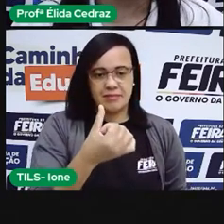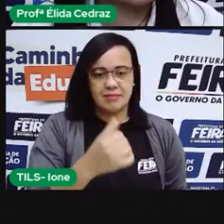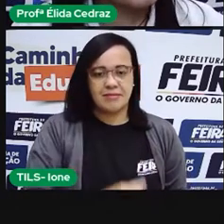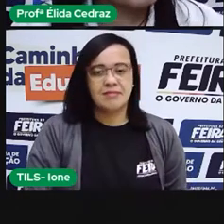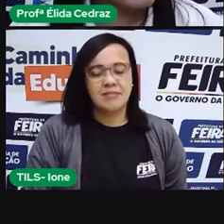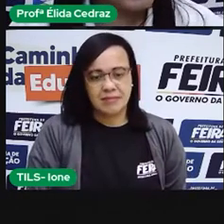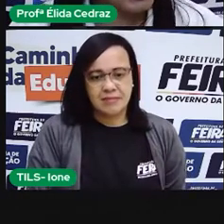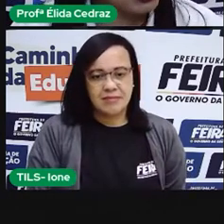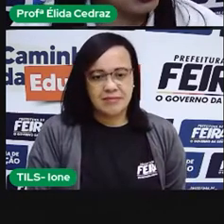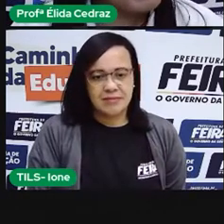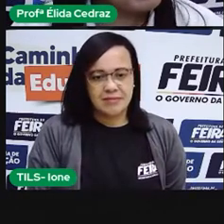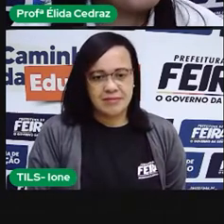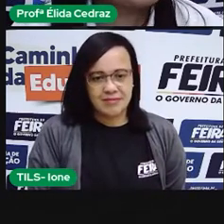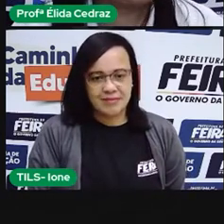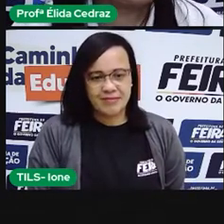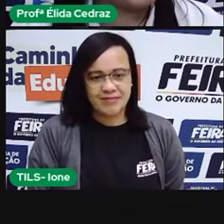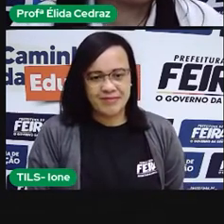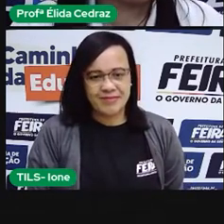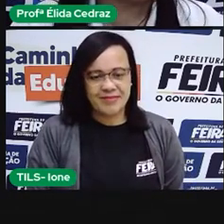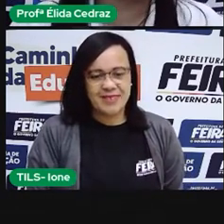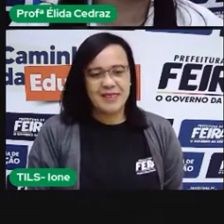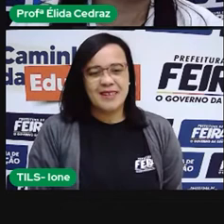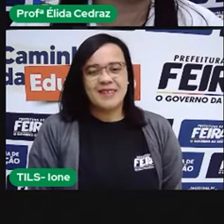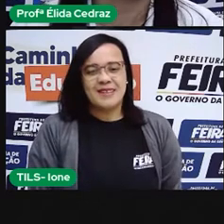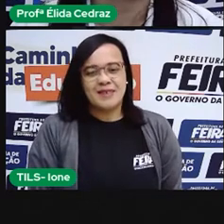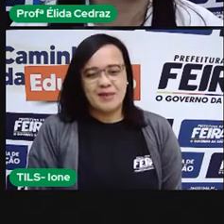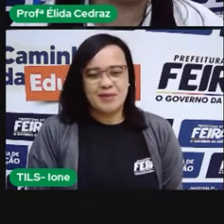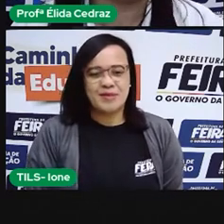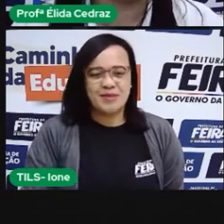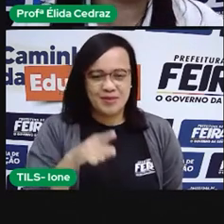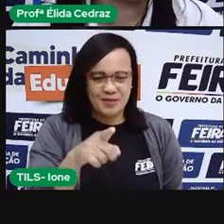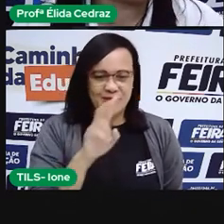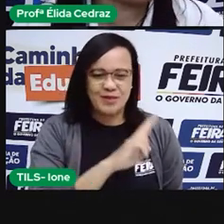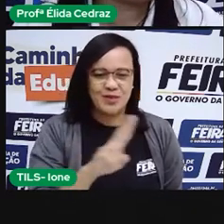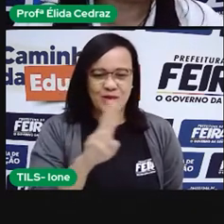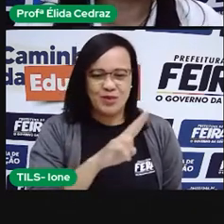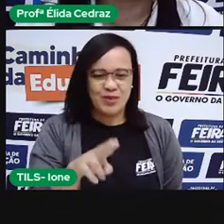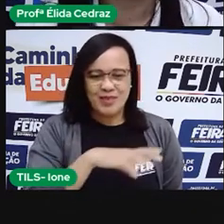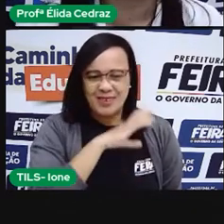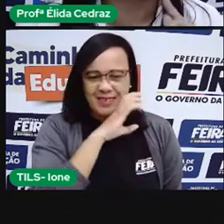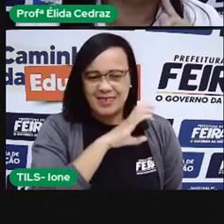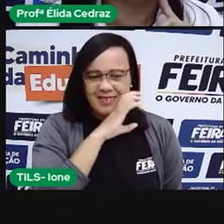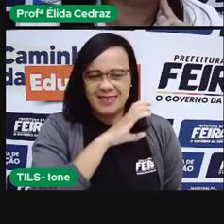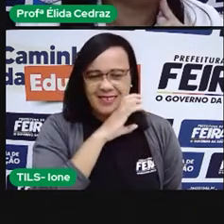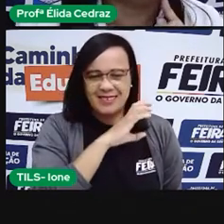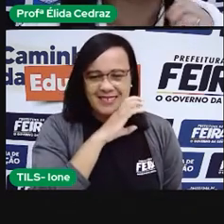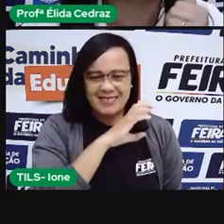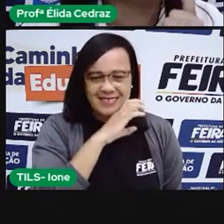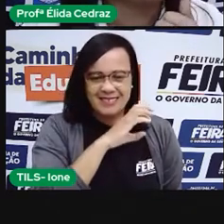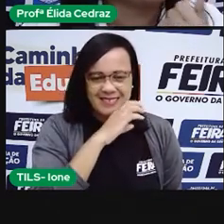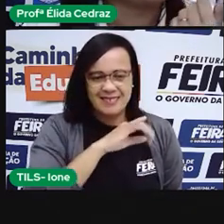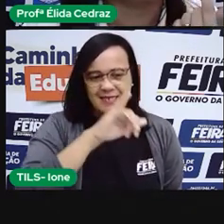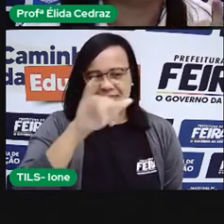Esse aqui que a gente postou uma chamada tartaruga que se chama jabuti. Olha o nome.